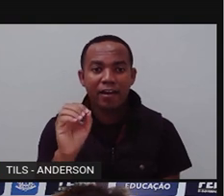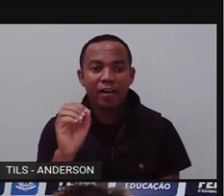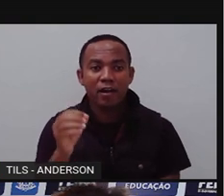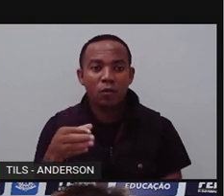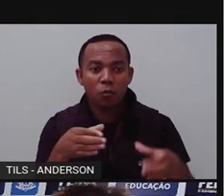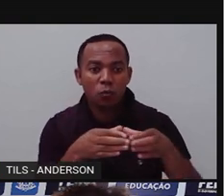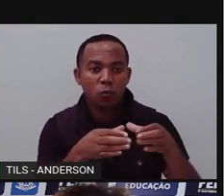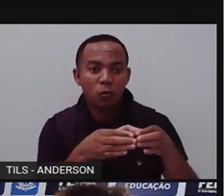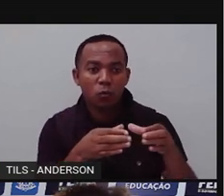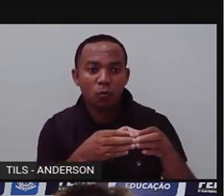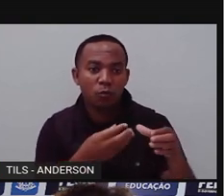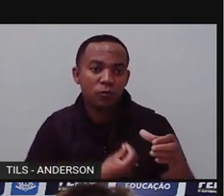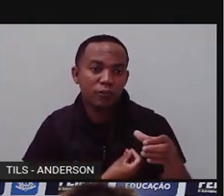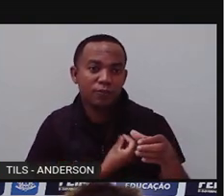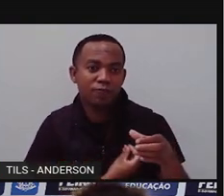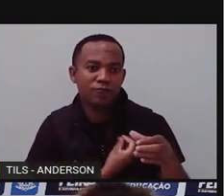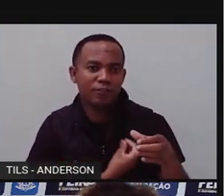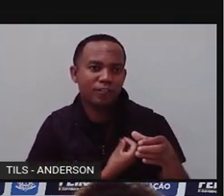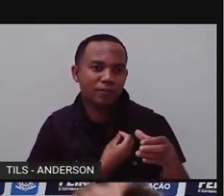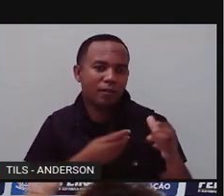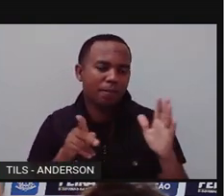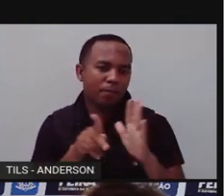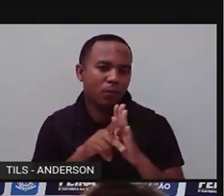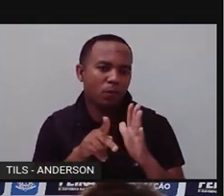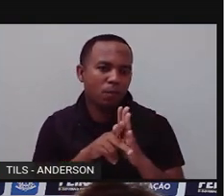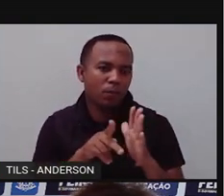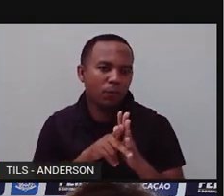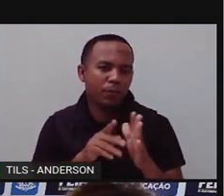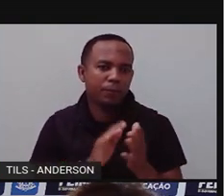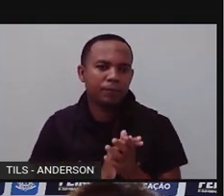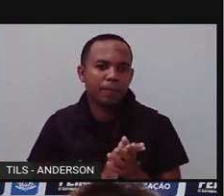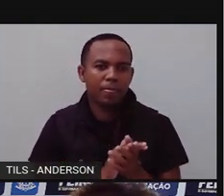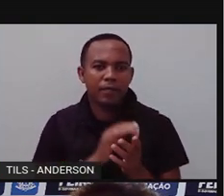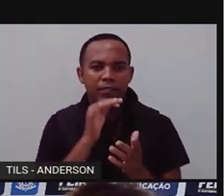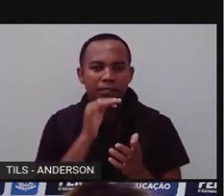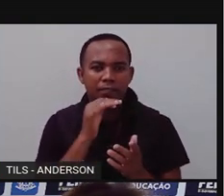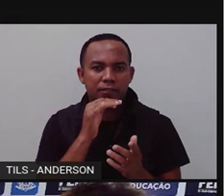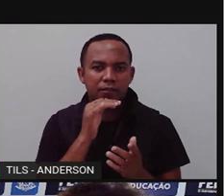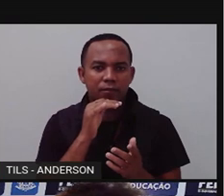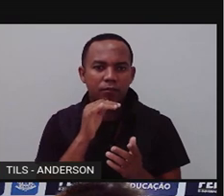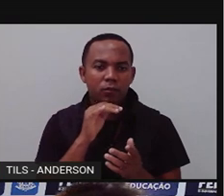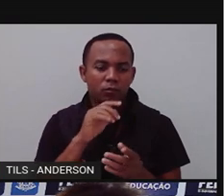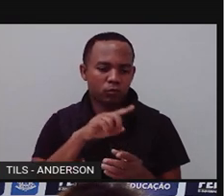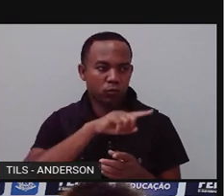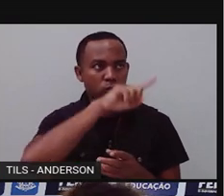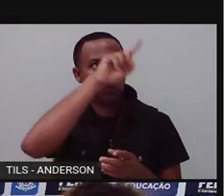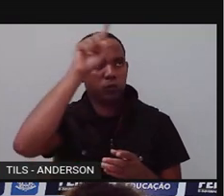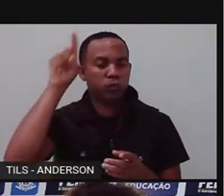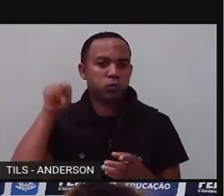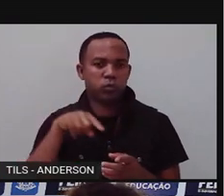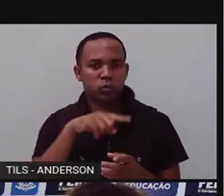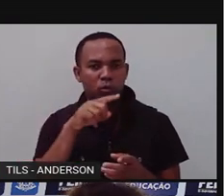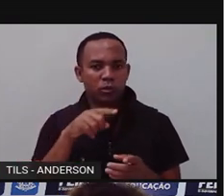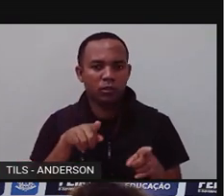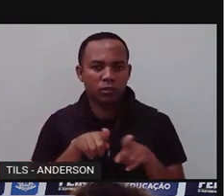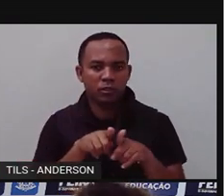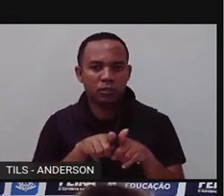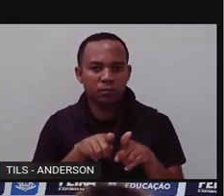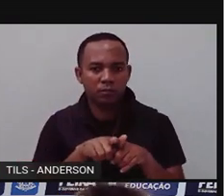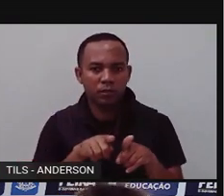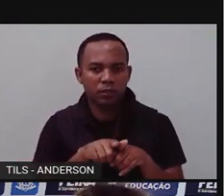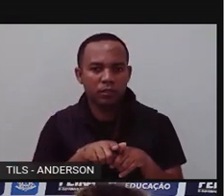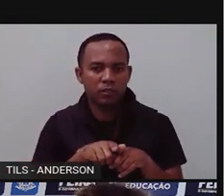litosfera. Então, a atmosfera seria a parte de ar. Hidrosfera, os oceanos, rios,